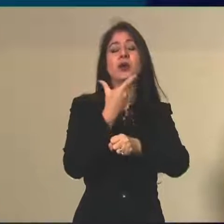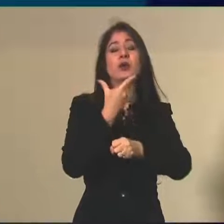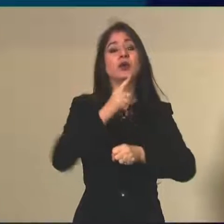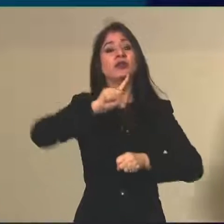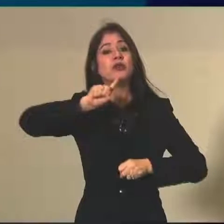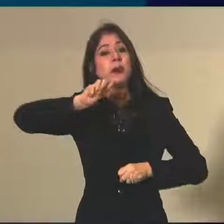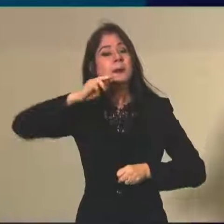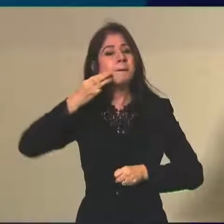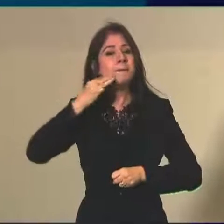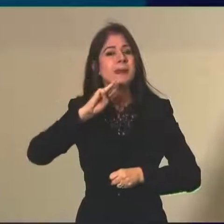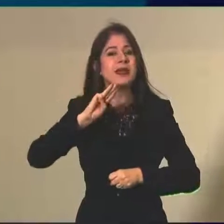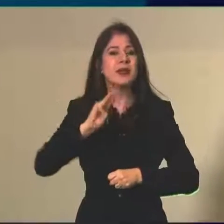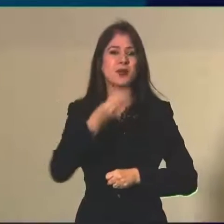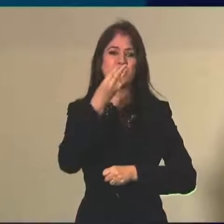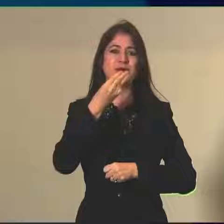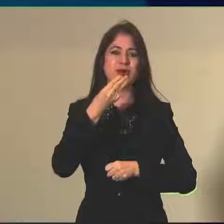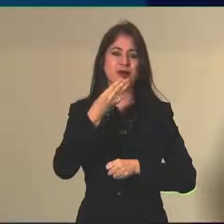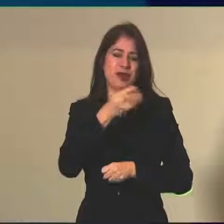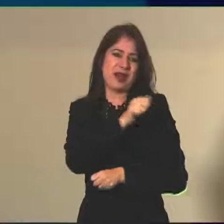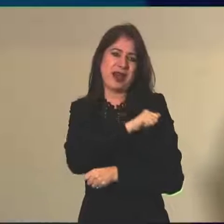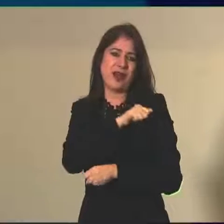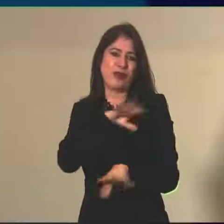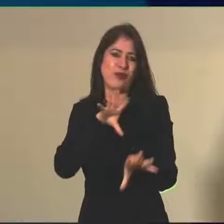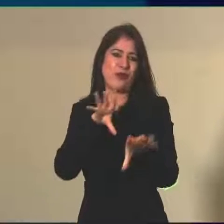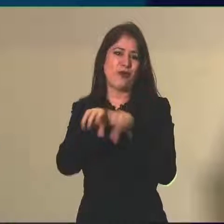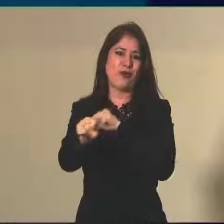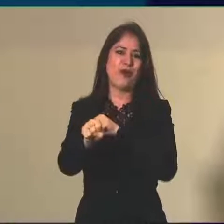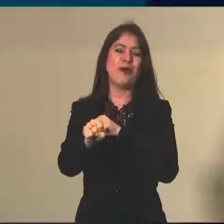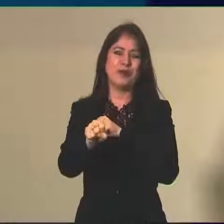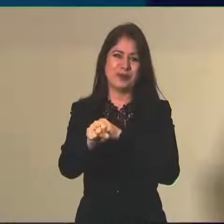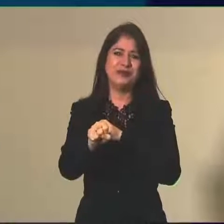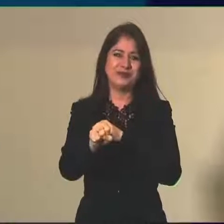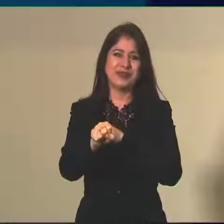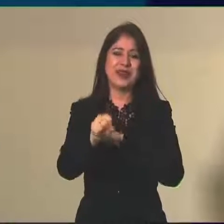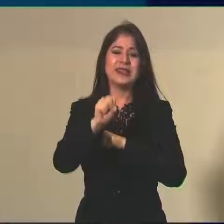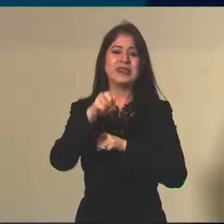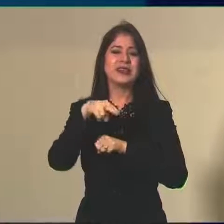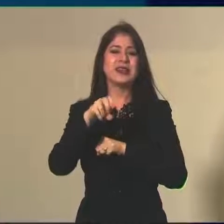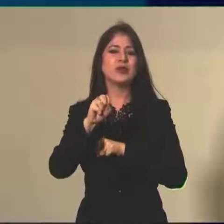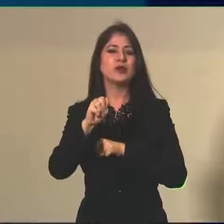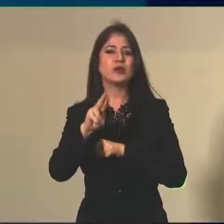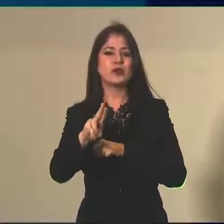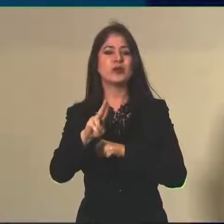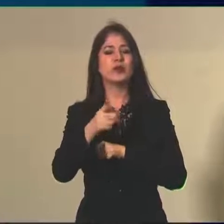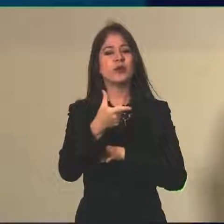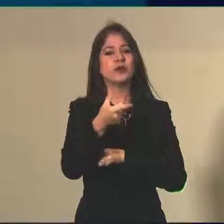alunos do ensino médio, segundo dados do Censo de 2021.